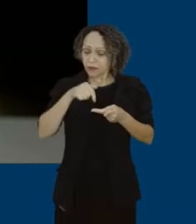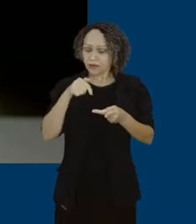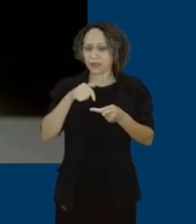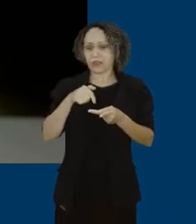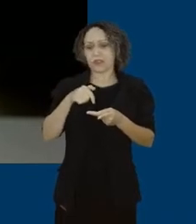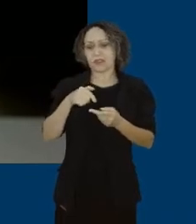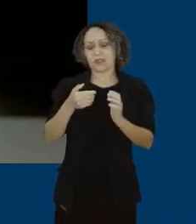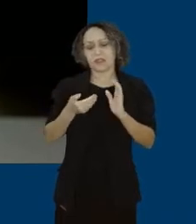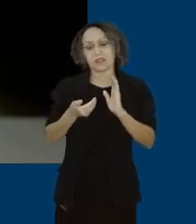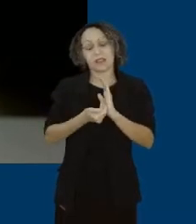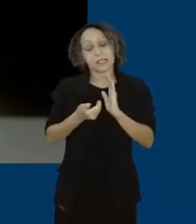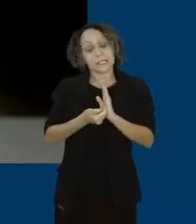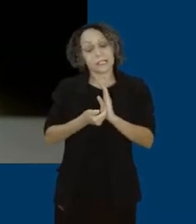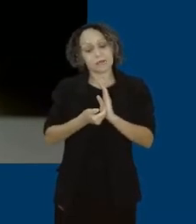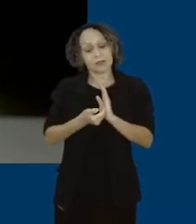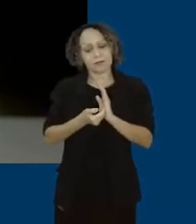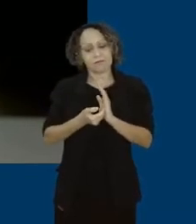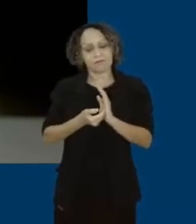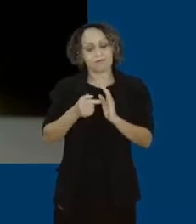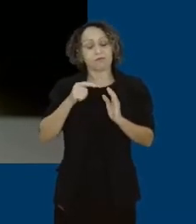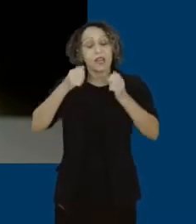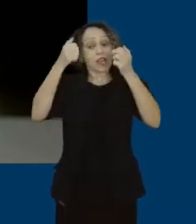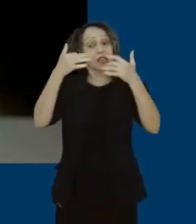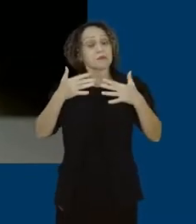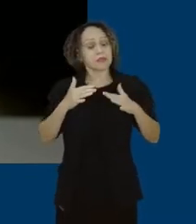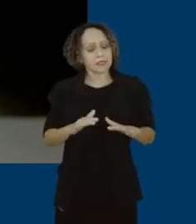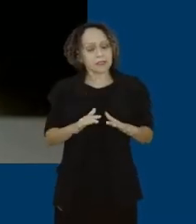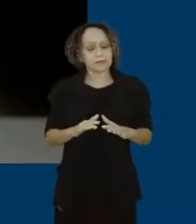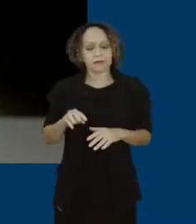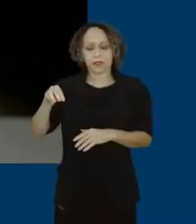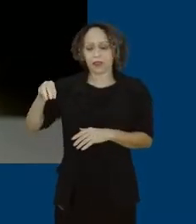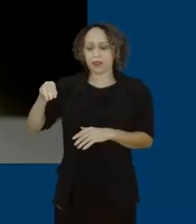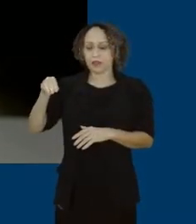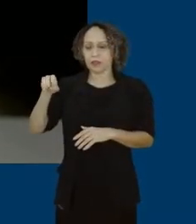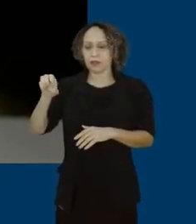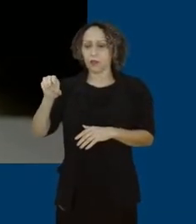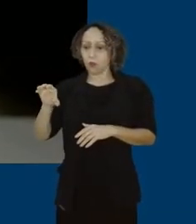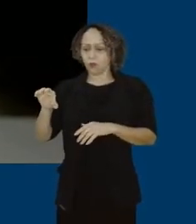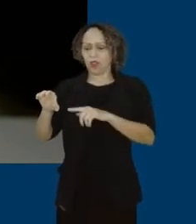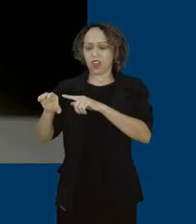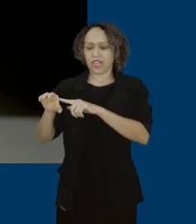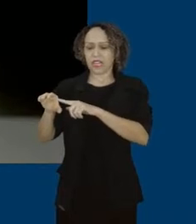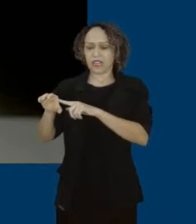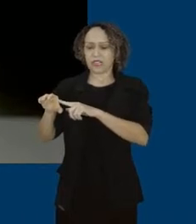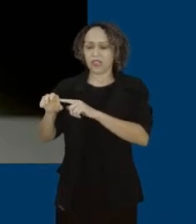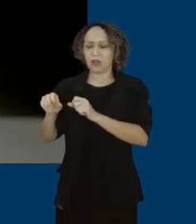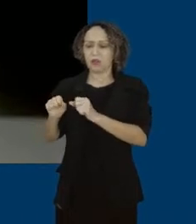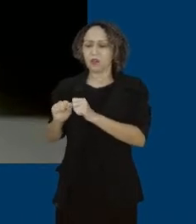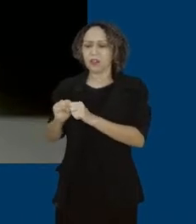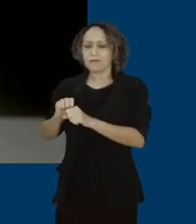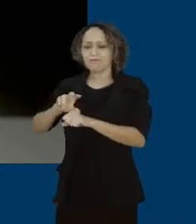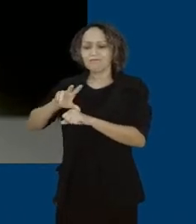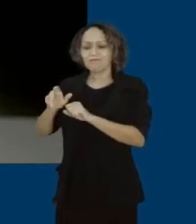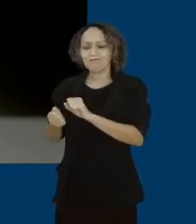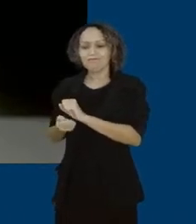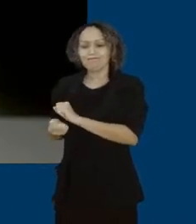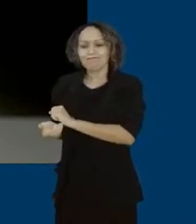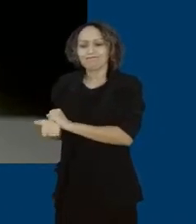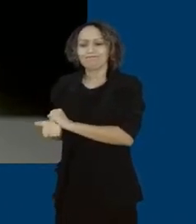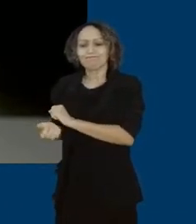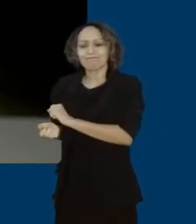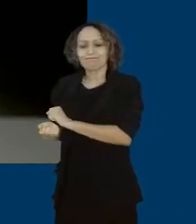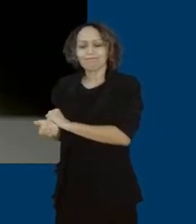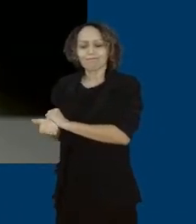puxadinho de políticas ideológicas de baixa qualidade, ideologia neofascista, que